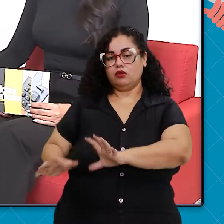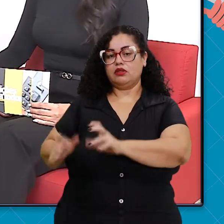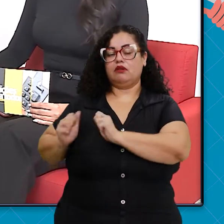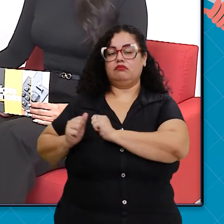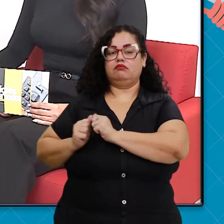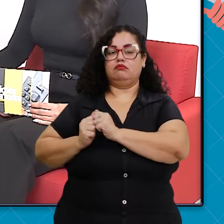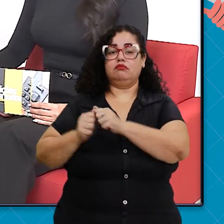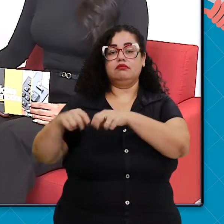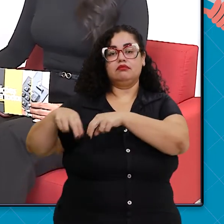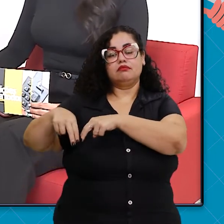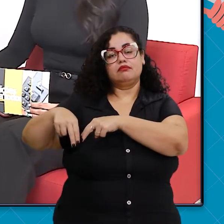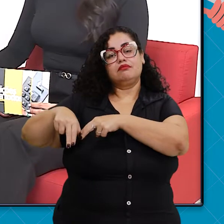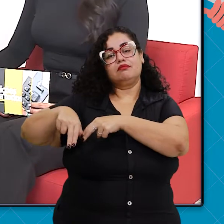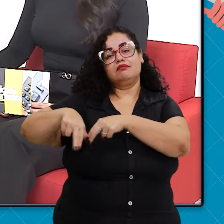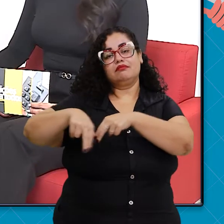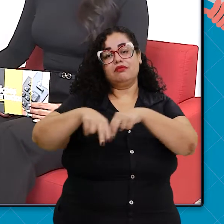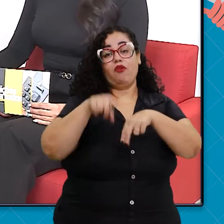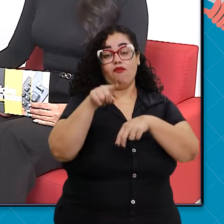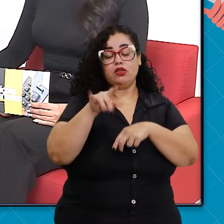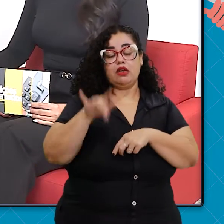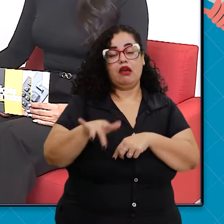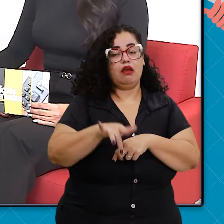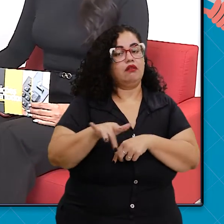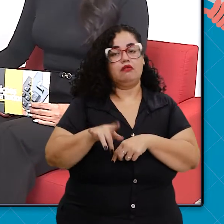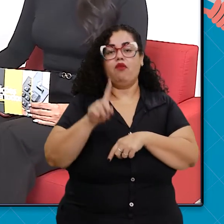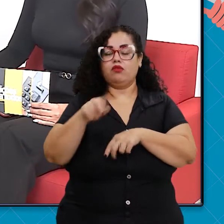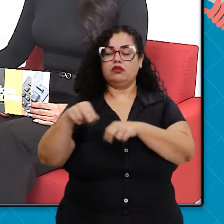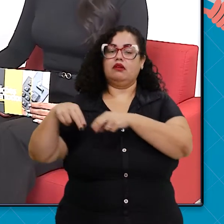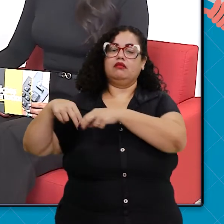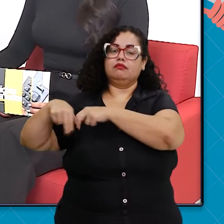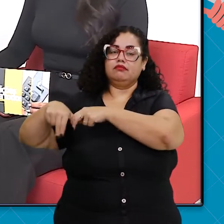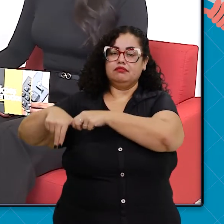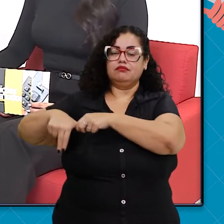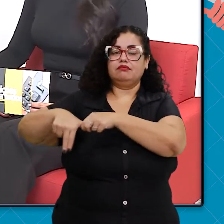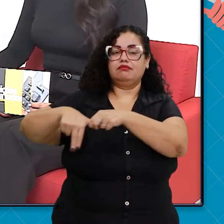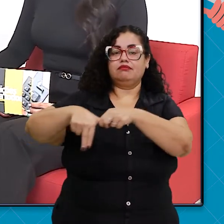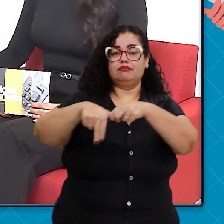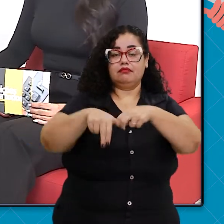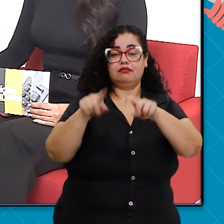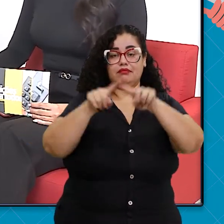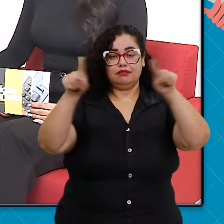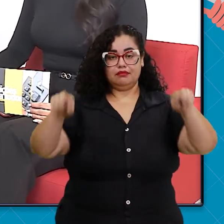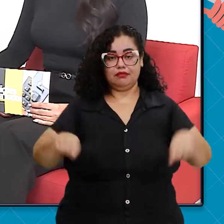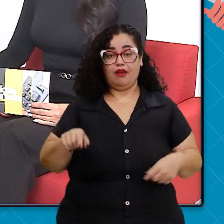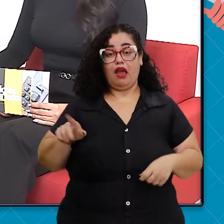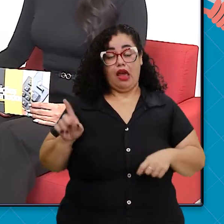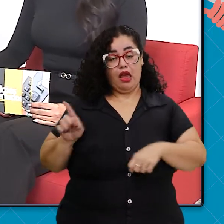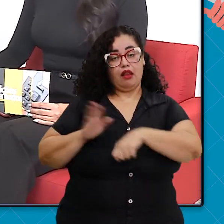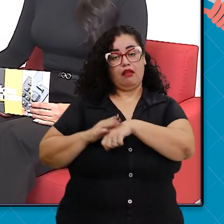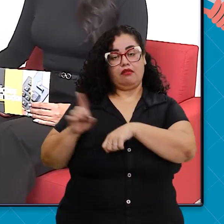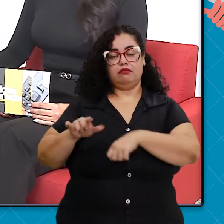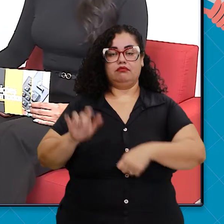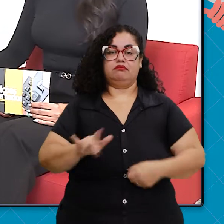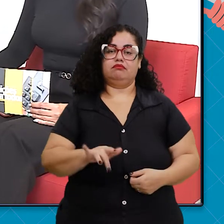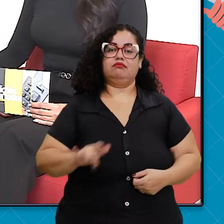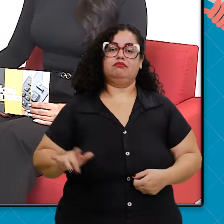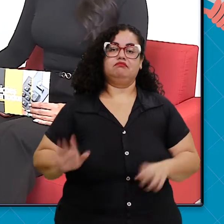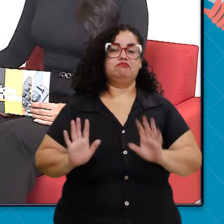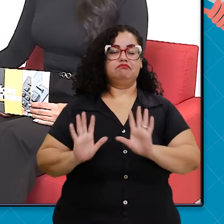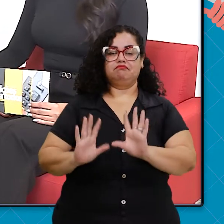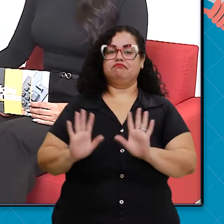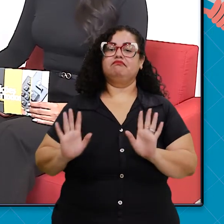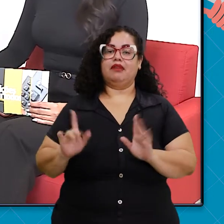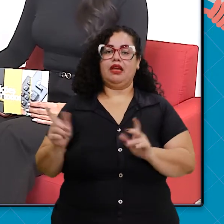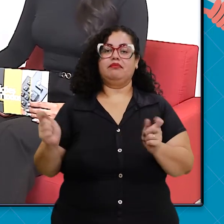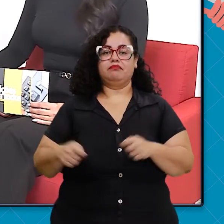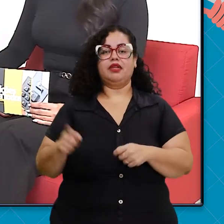não precisa digitar para ele. Mas até a cabine eleitoral, ele tem direito, ele vai votar. A gente